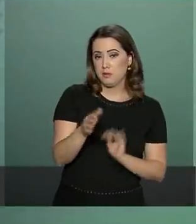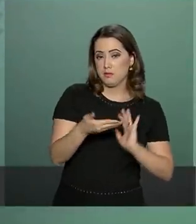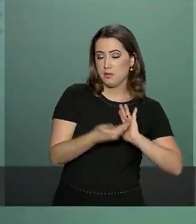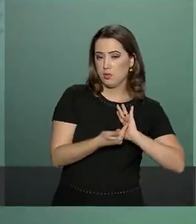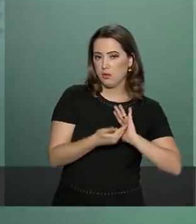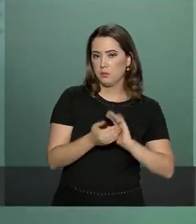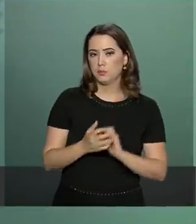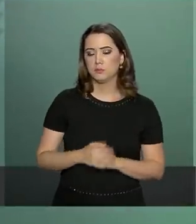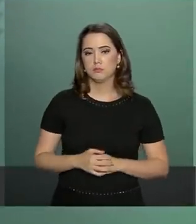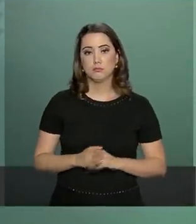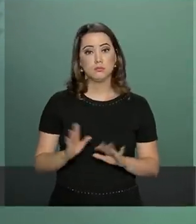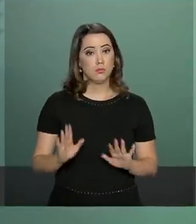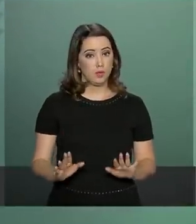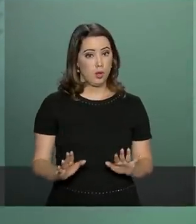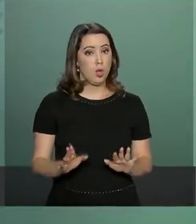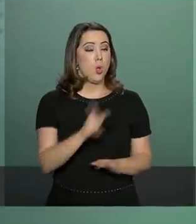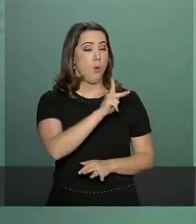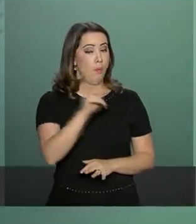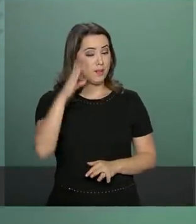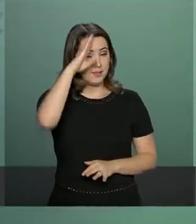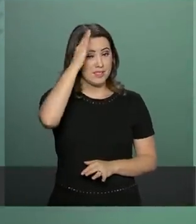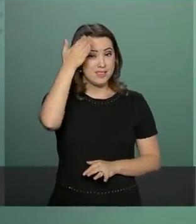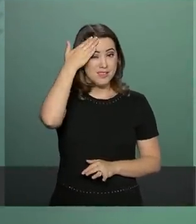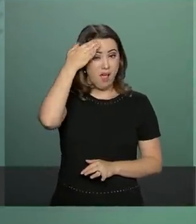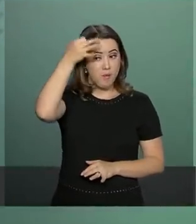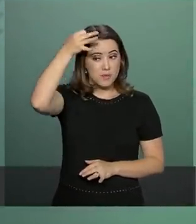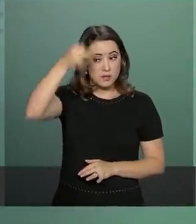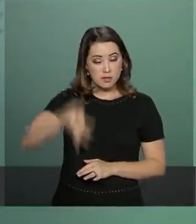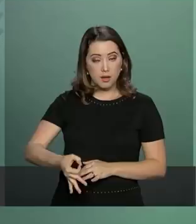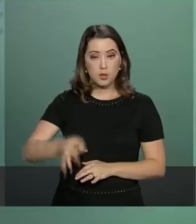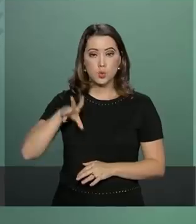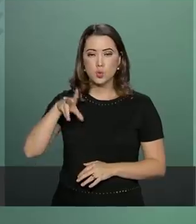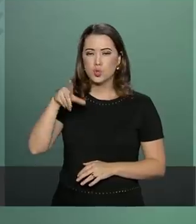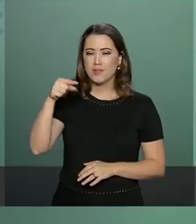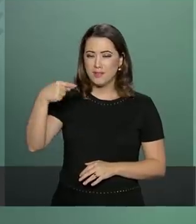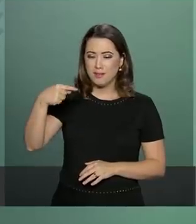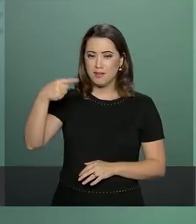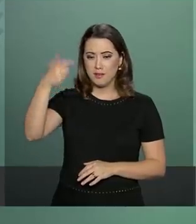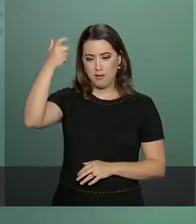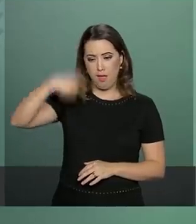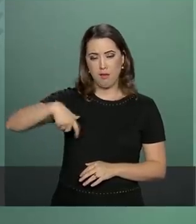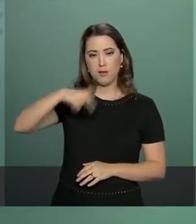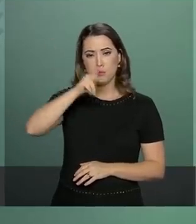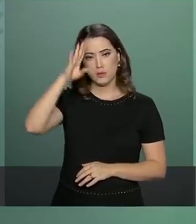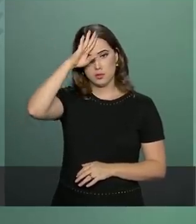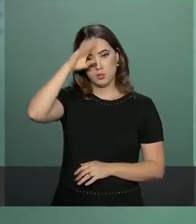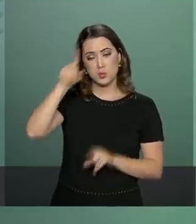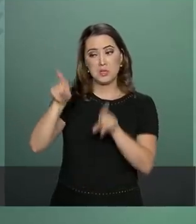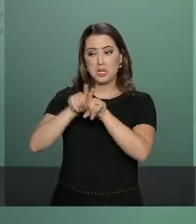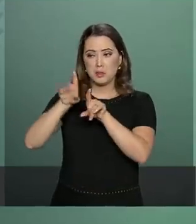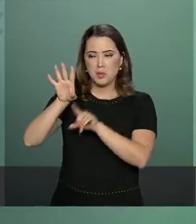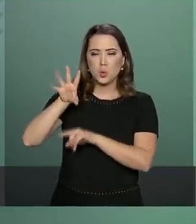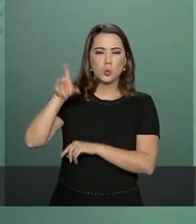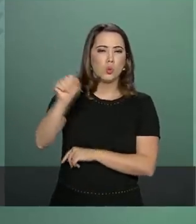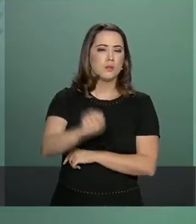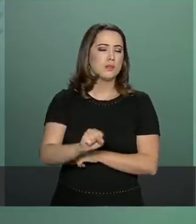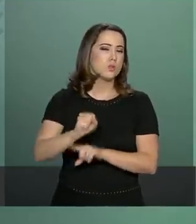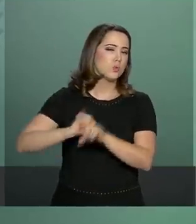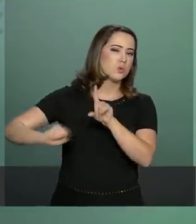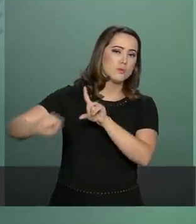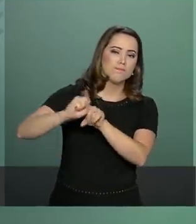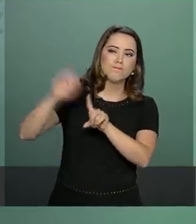presidente tem a convicção que não apenas ele, mas toda a sociedade brasileira reconhece a importância da